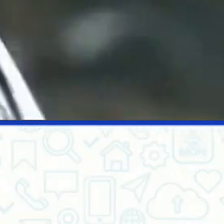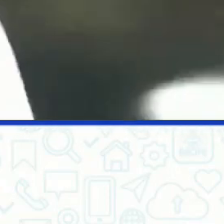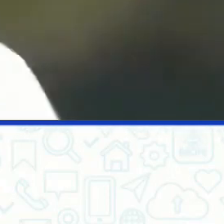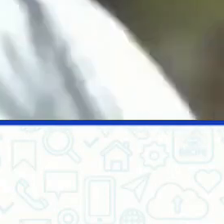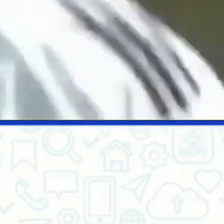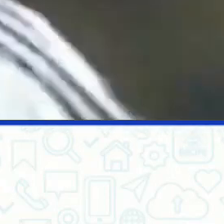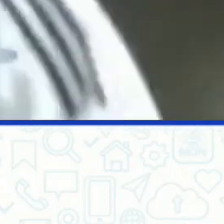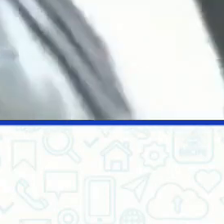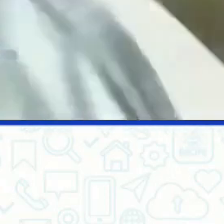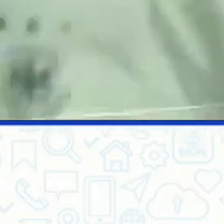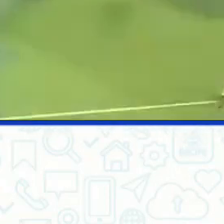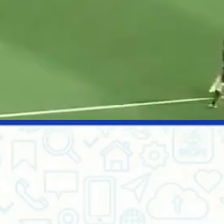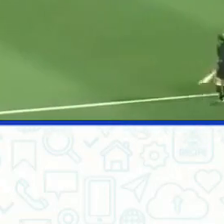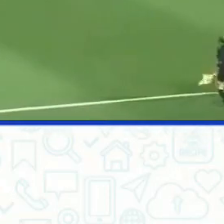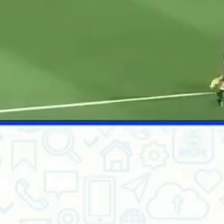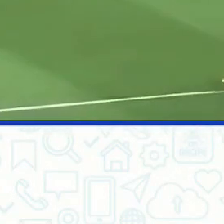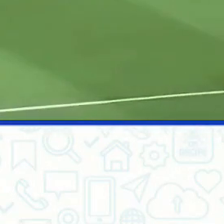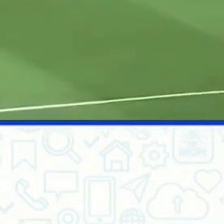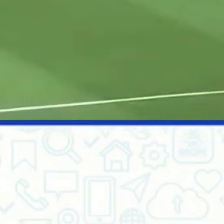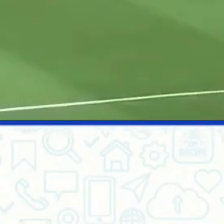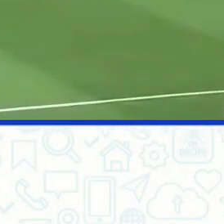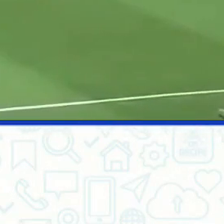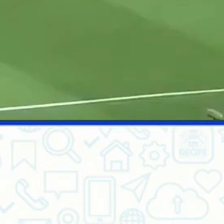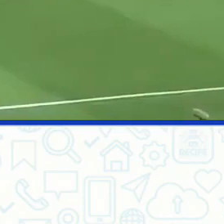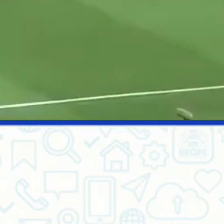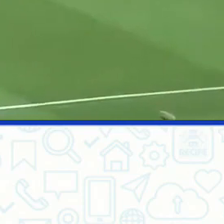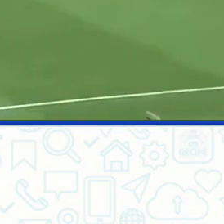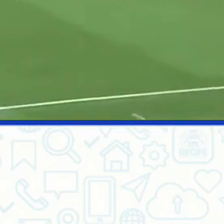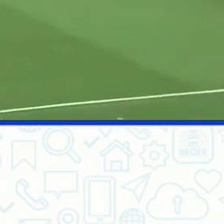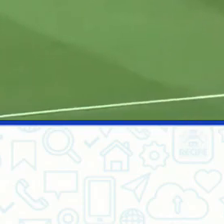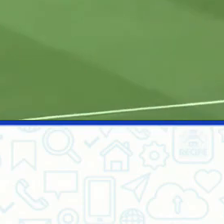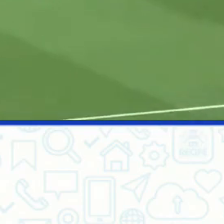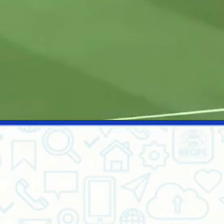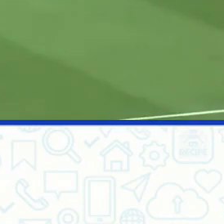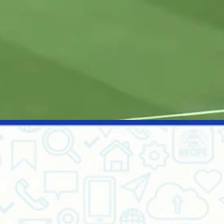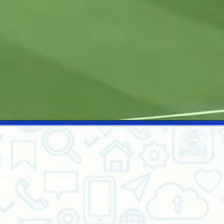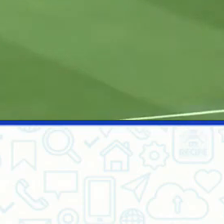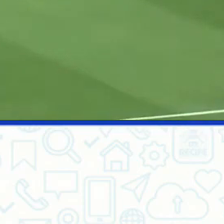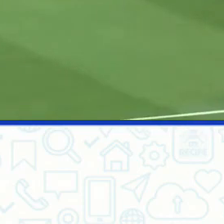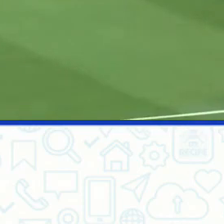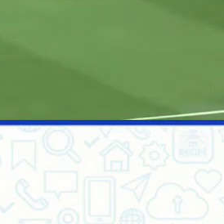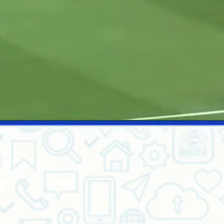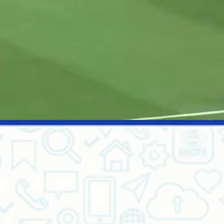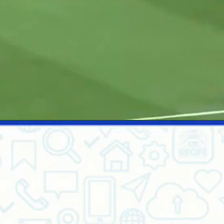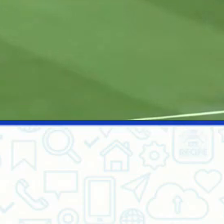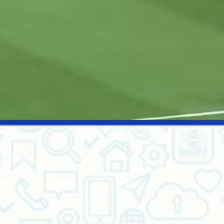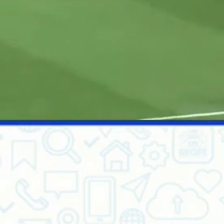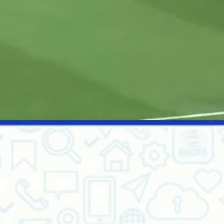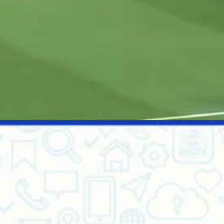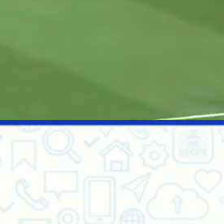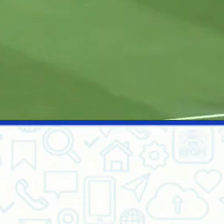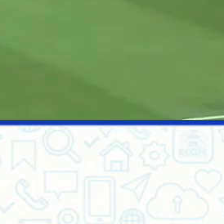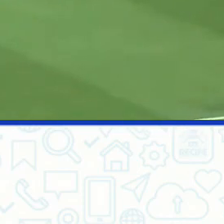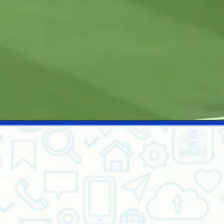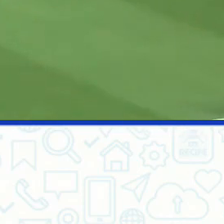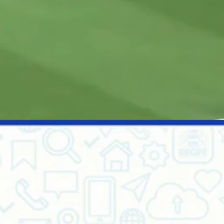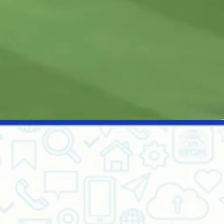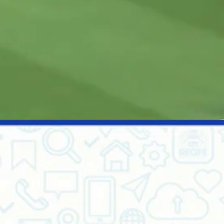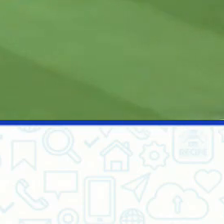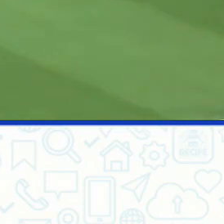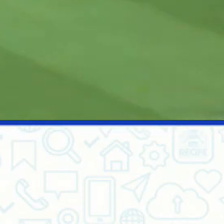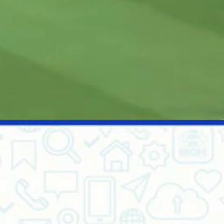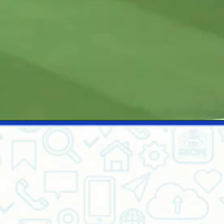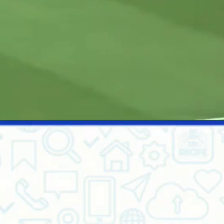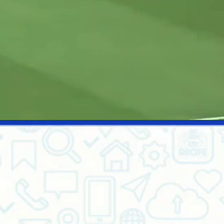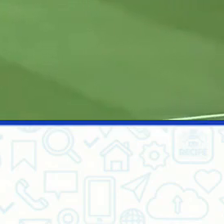passa por cima do gol do Marcos. Trabalhando pela direita, Frings. Faz o toque pro meio, Schneider.